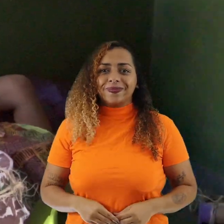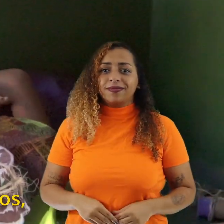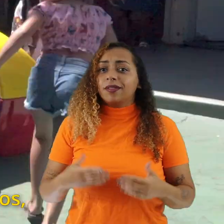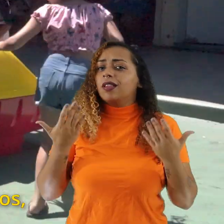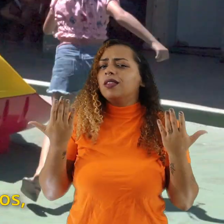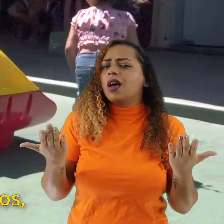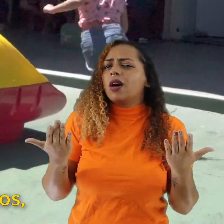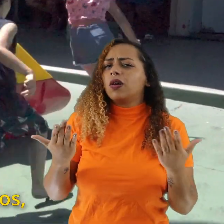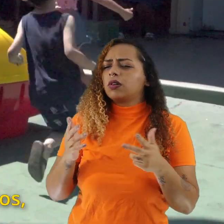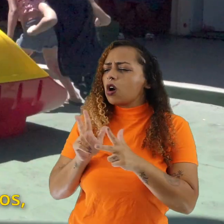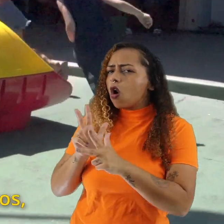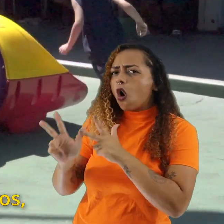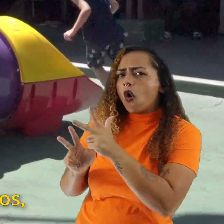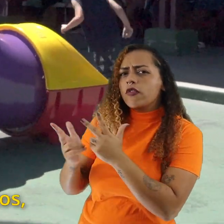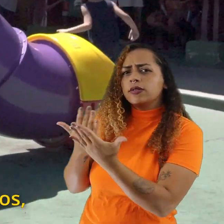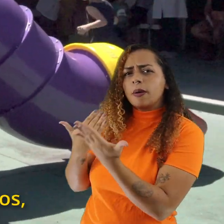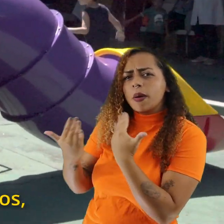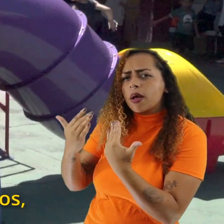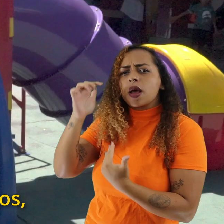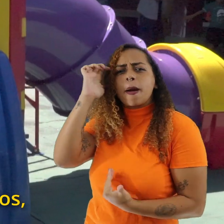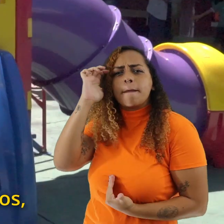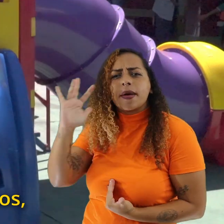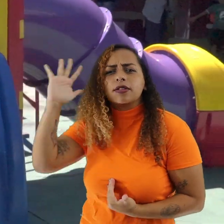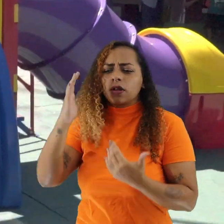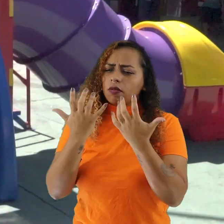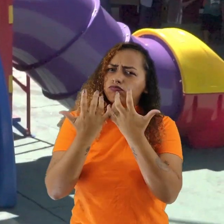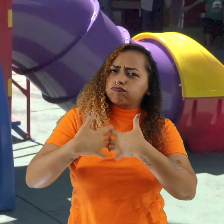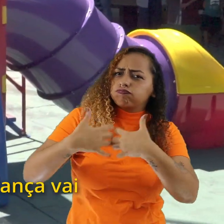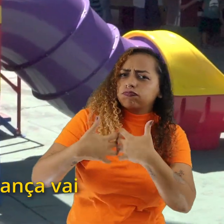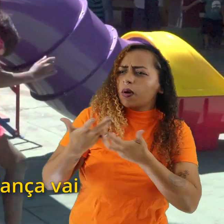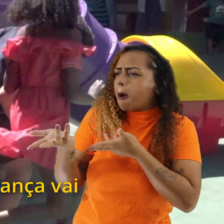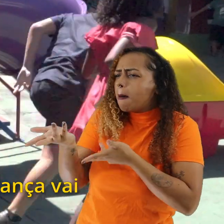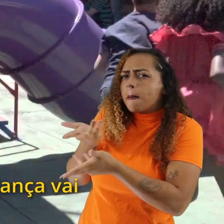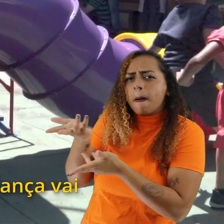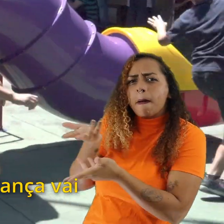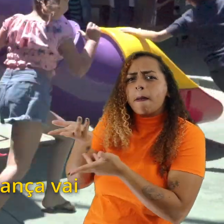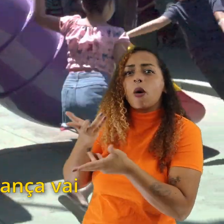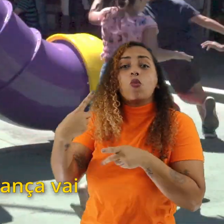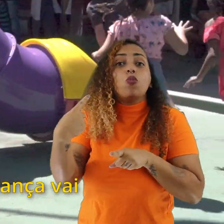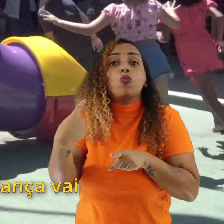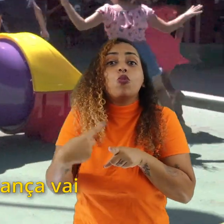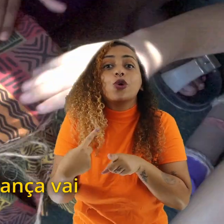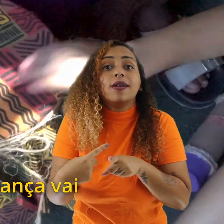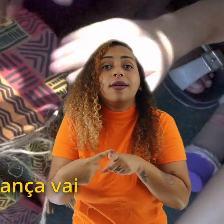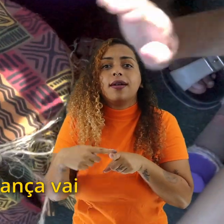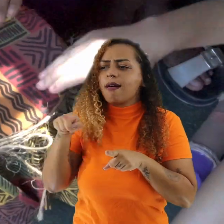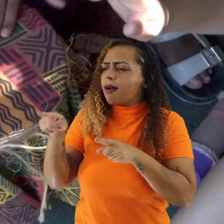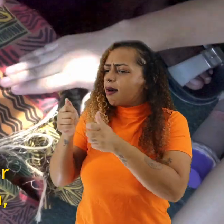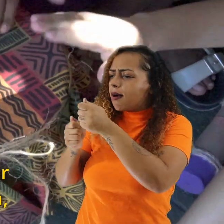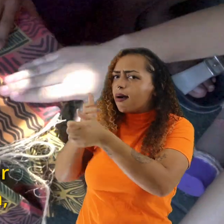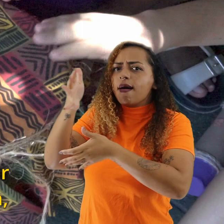O que mais impressiona é que a criança é vai